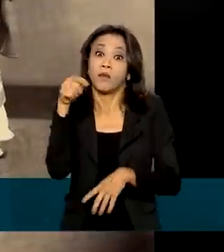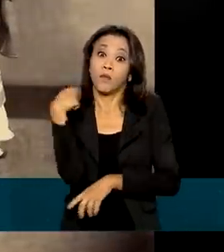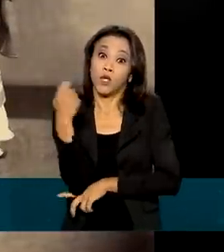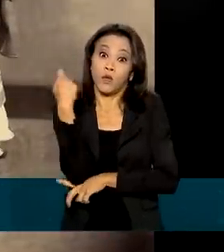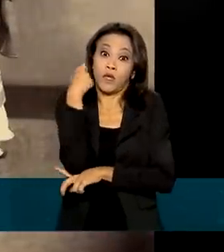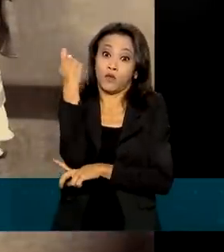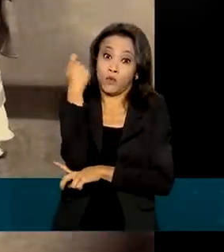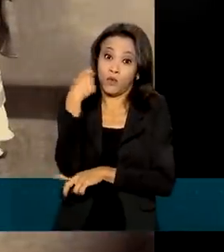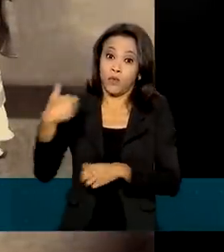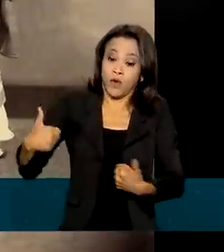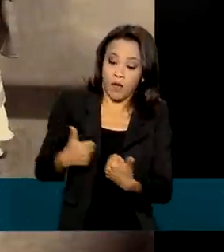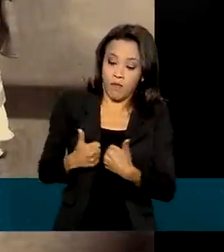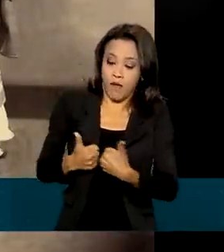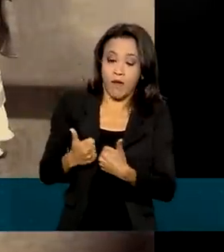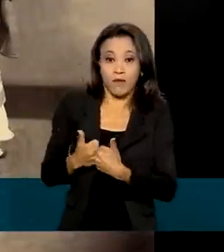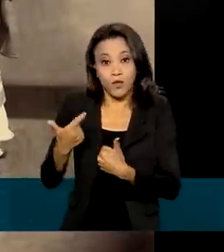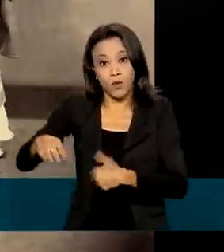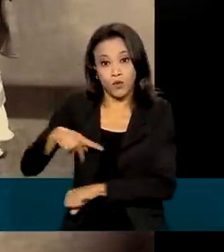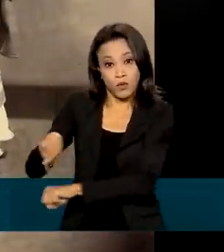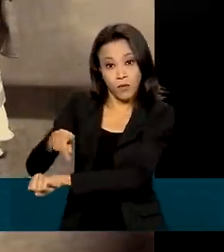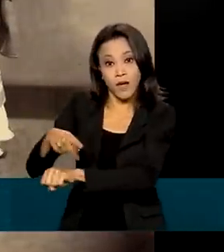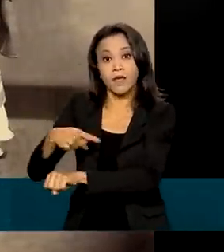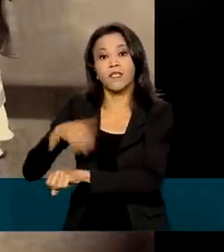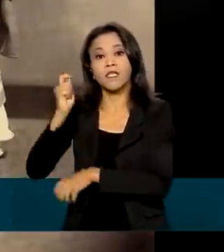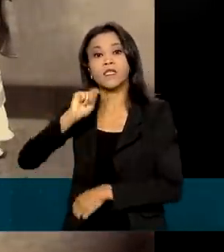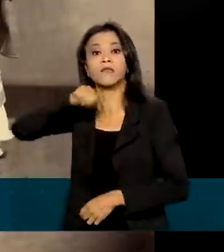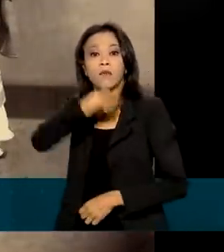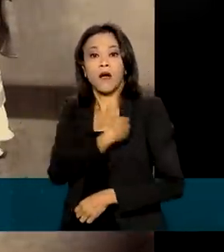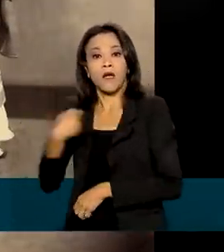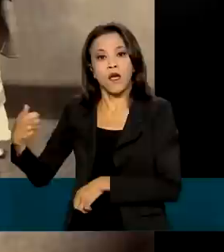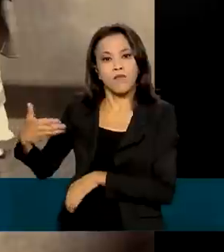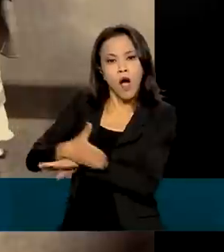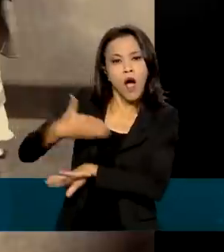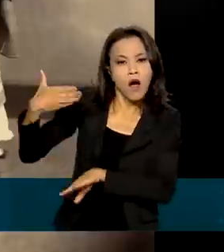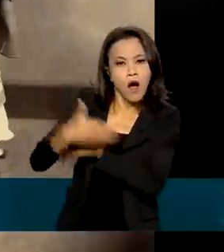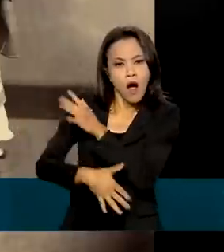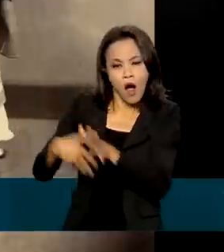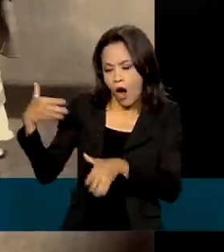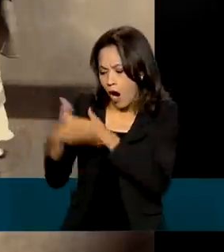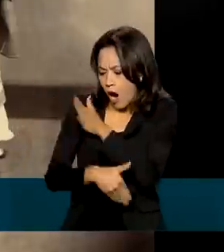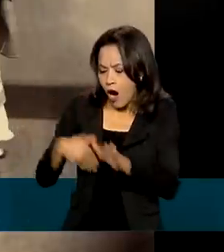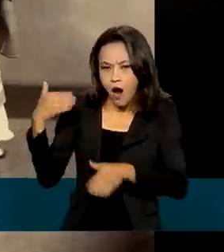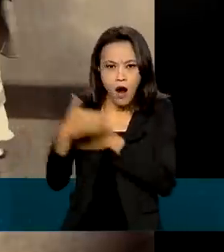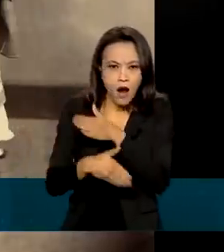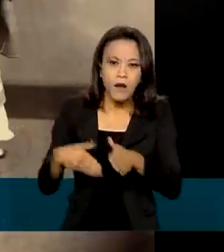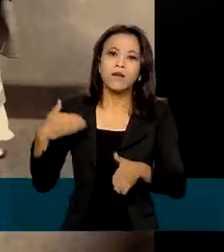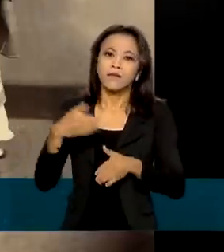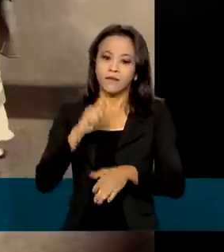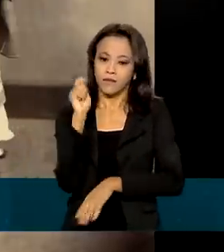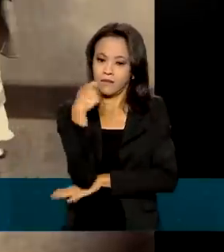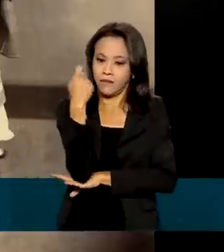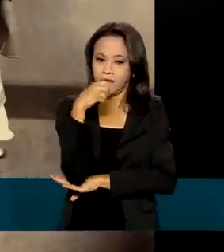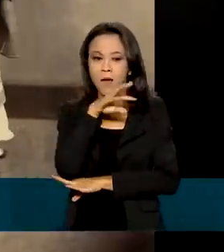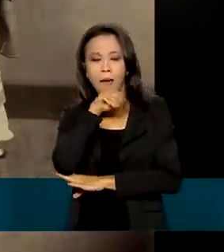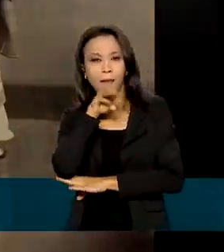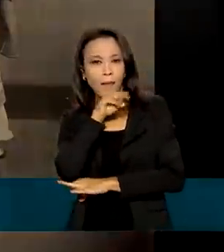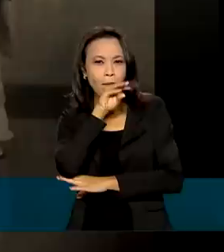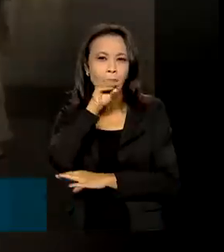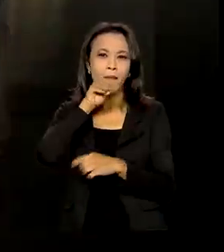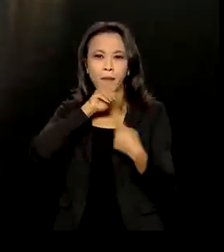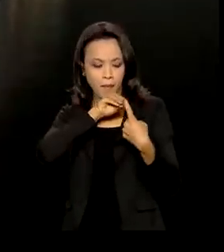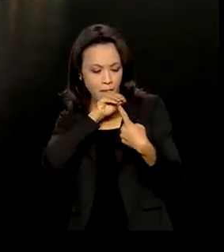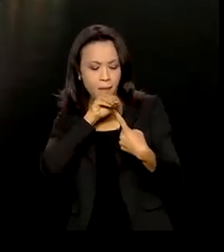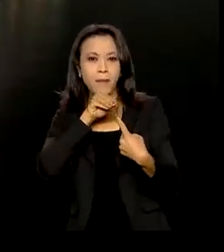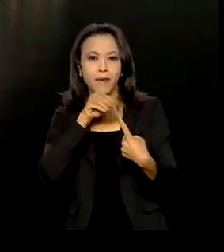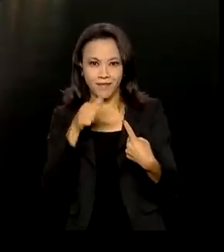Sul, pela área fronteiriça, entraram muitos espanholismos, muito jeito dos hispanablantes pronunciarem essas palavras